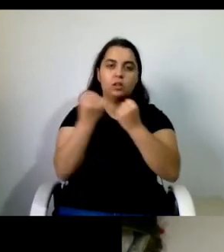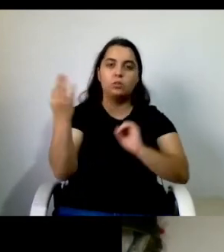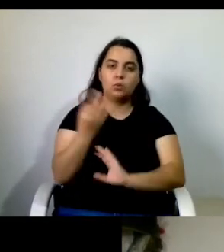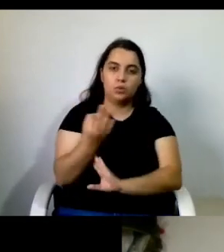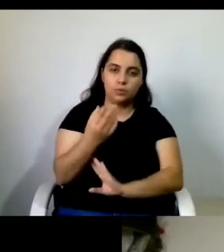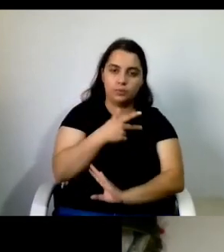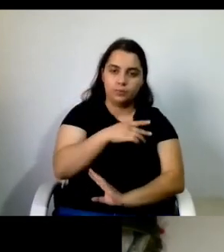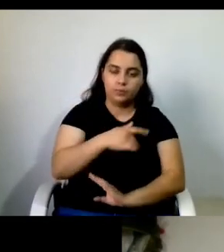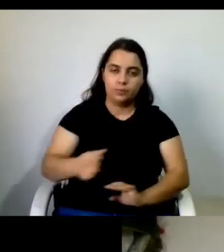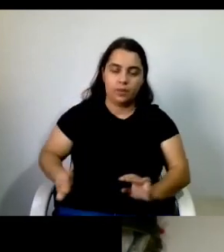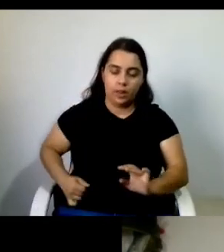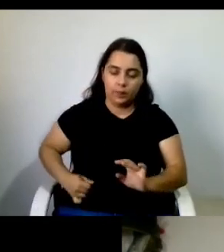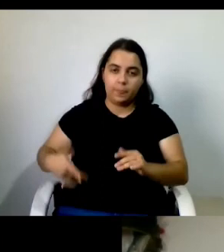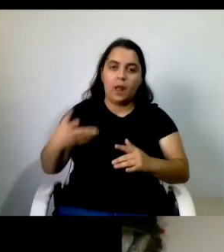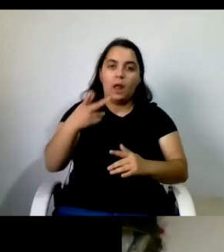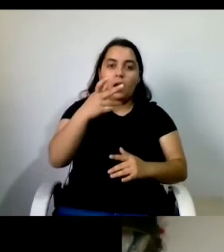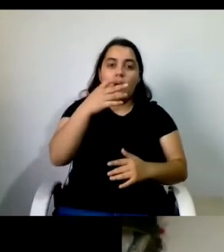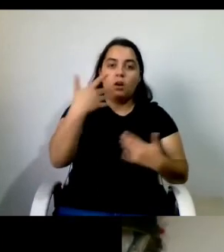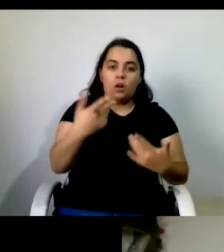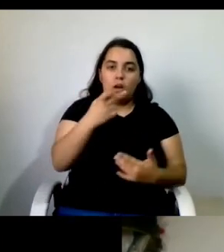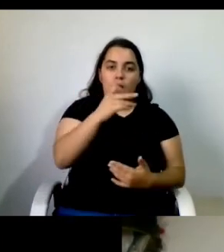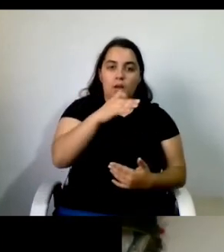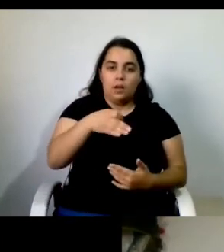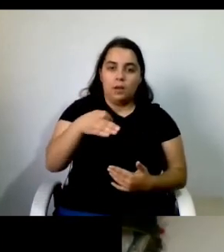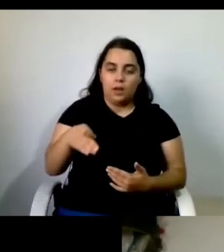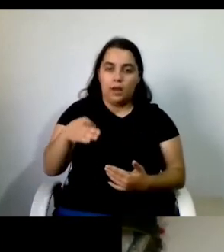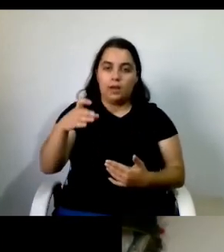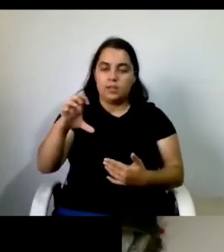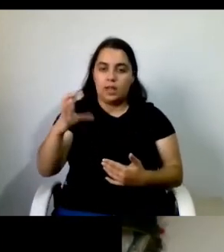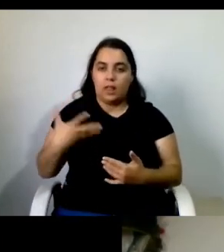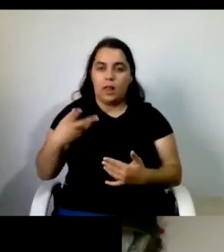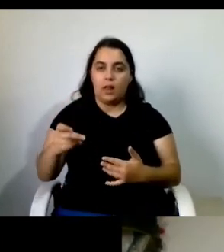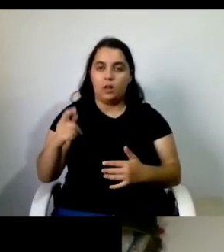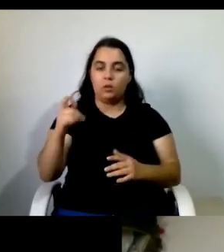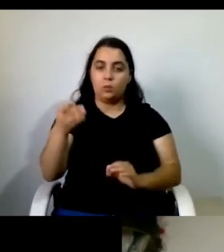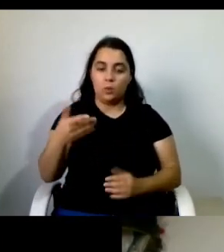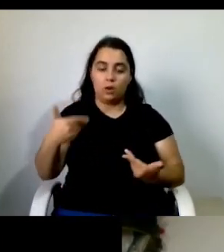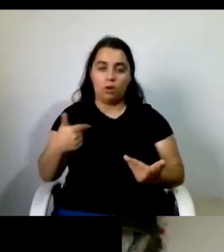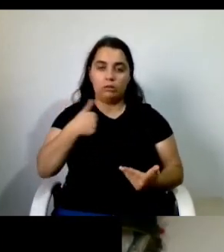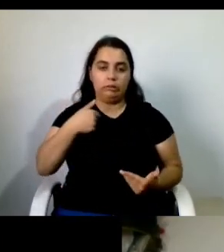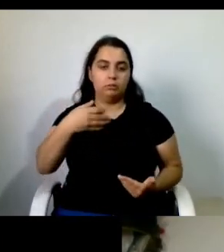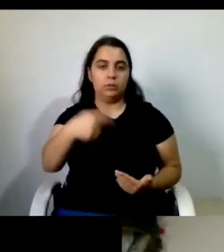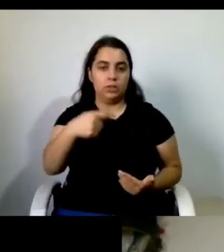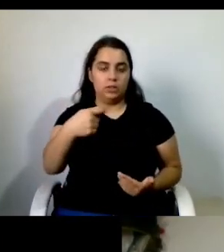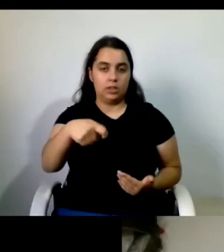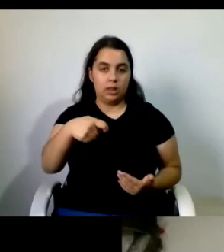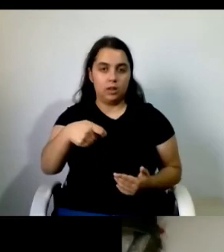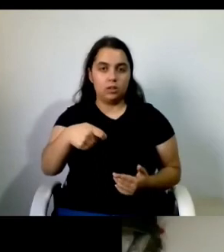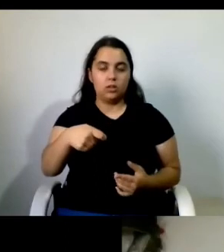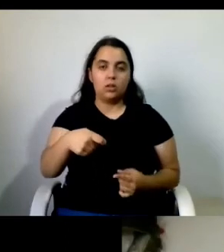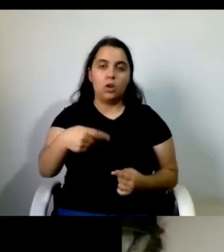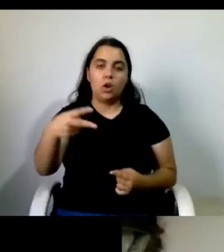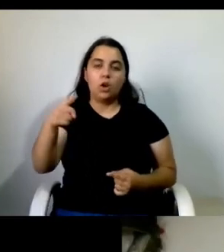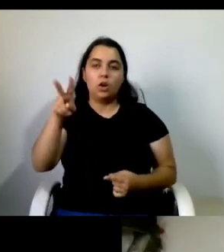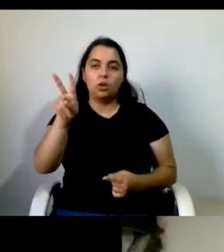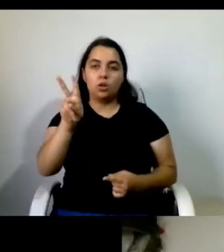APPA CDM do Porto desde 2016 estando já no segundo mandato neste momento sou